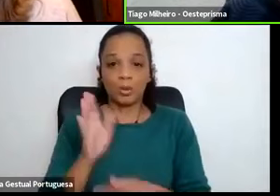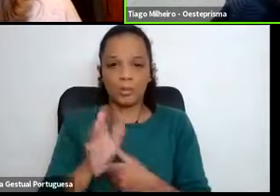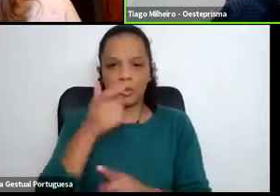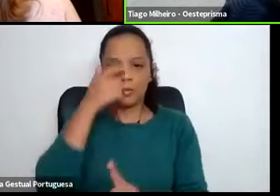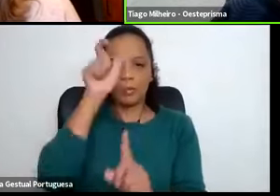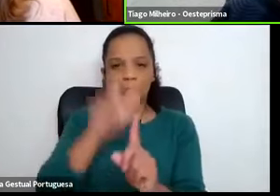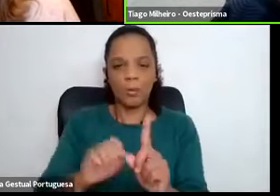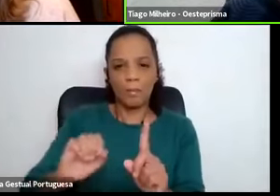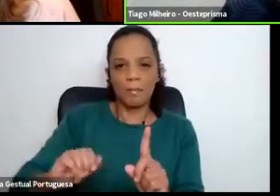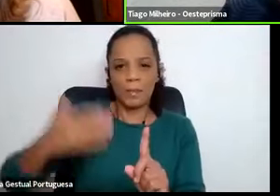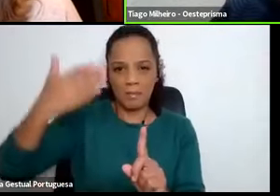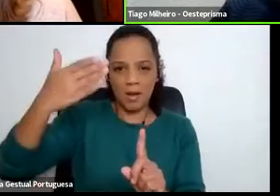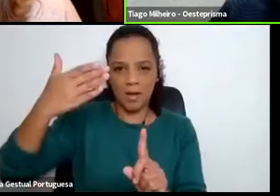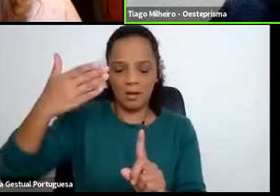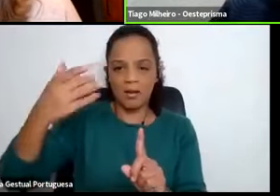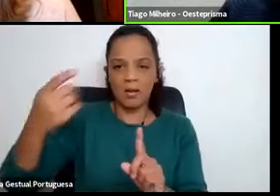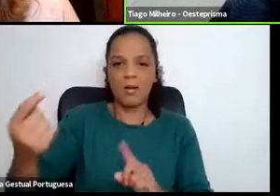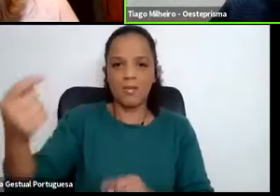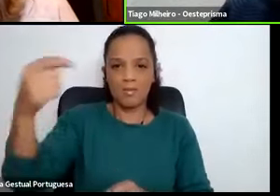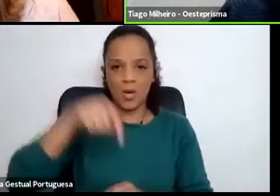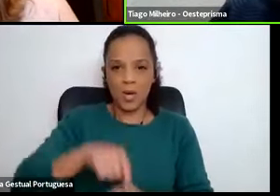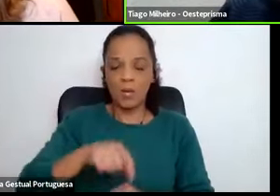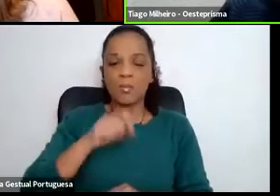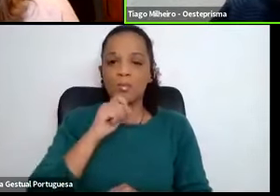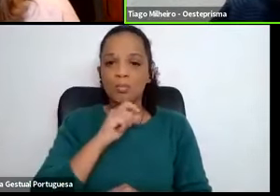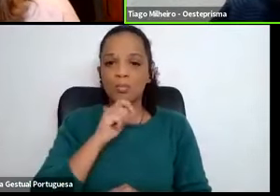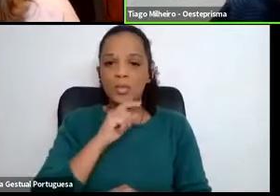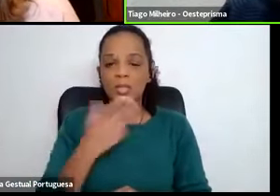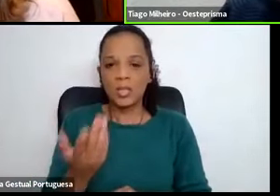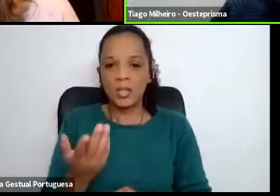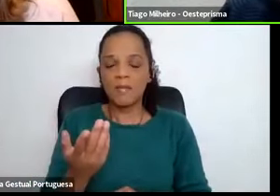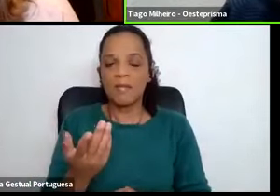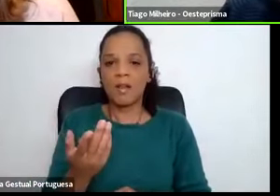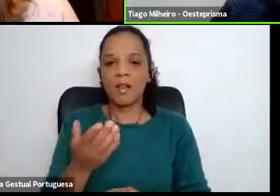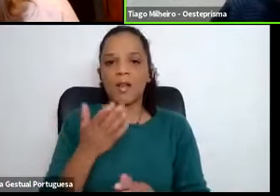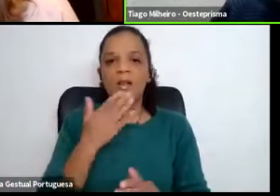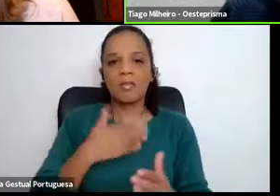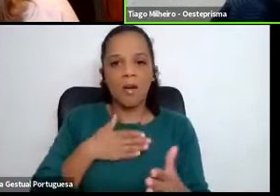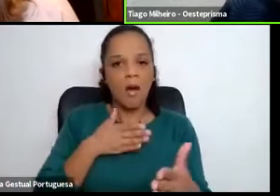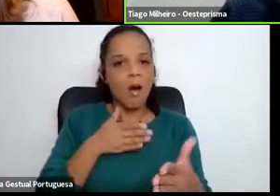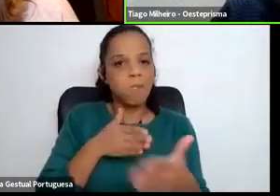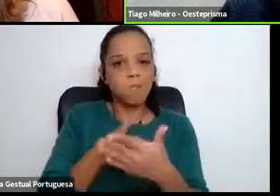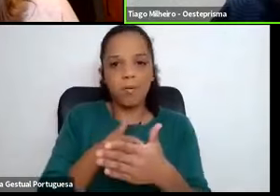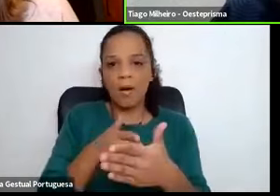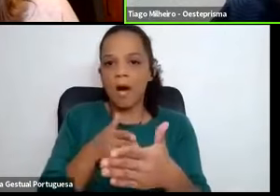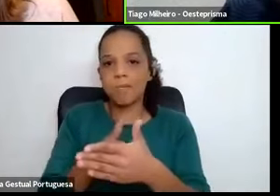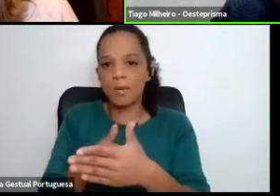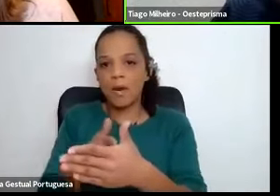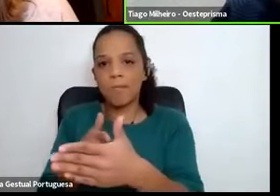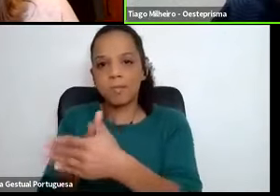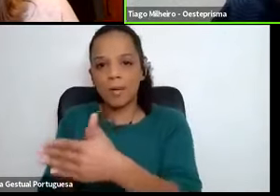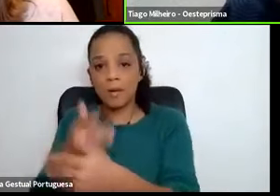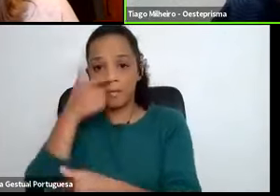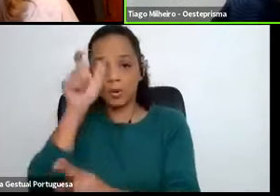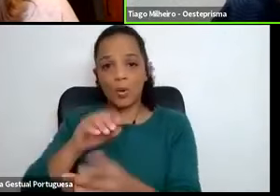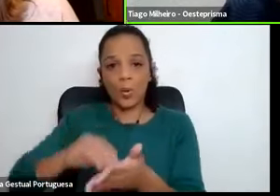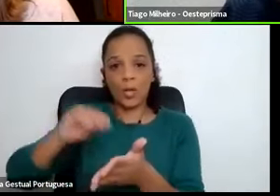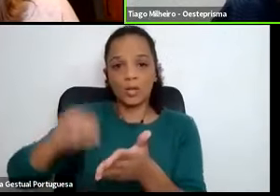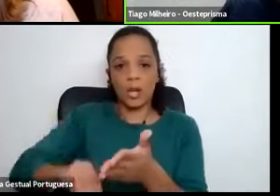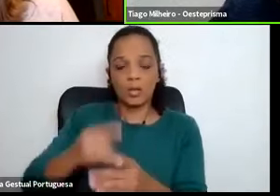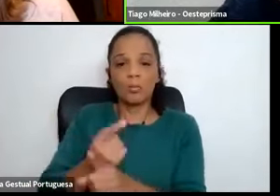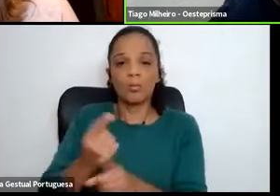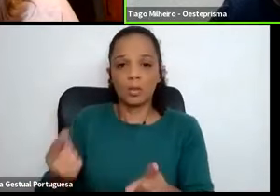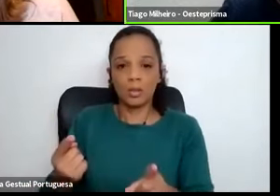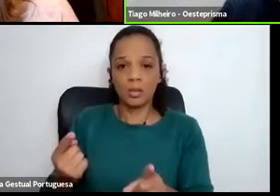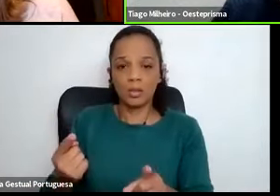pessoa com deficiência auditiva, se calhar teríamos muito mais obstáculos a contratar essa pessoa, precisamente,